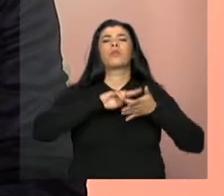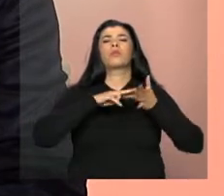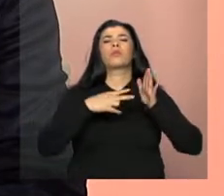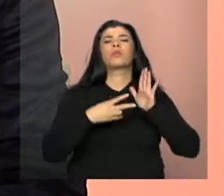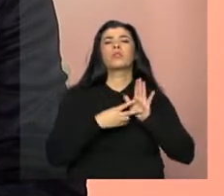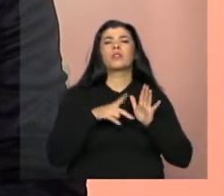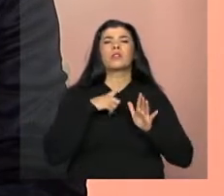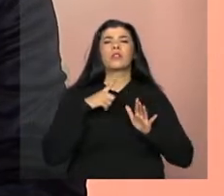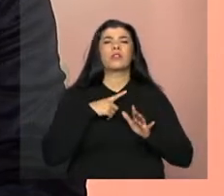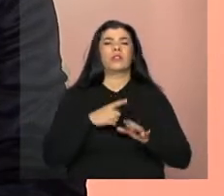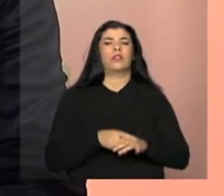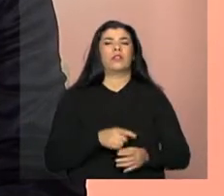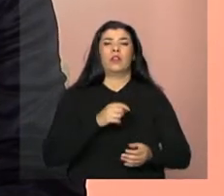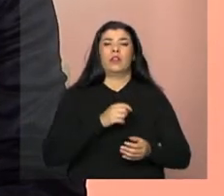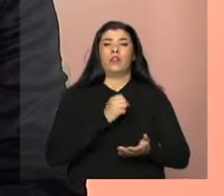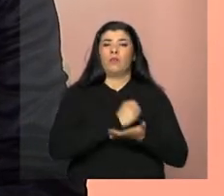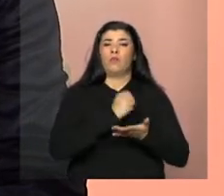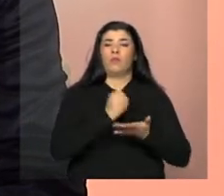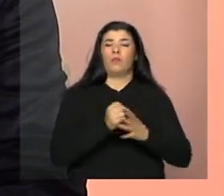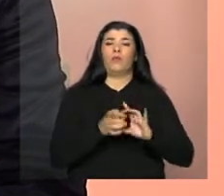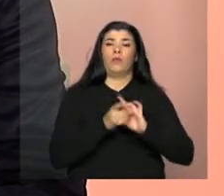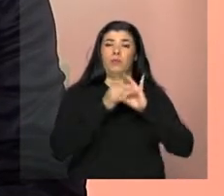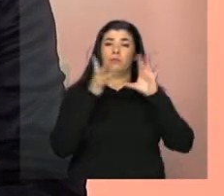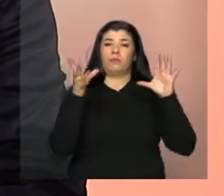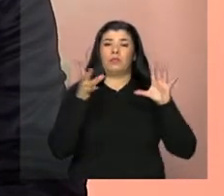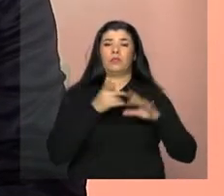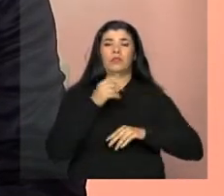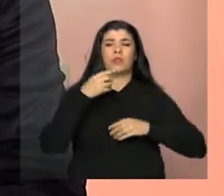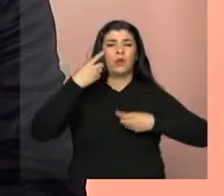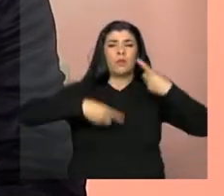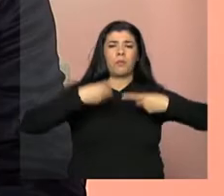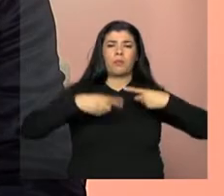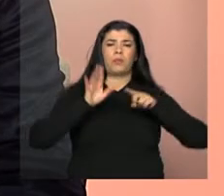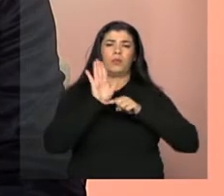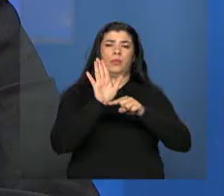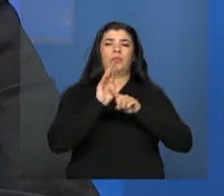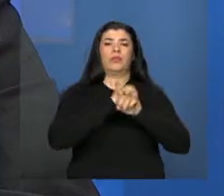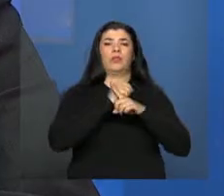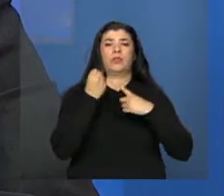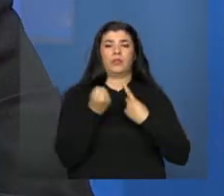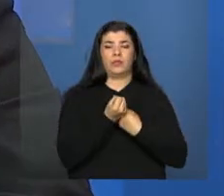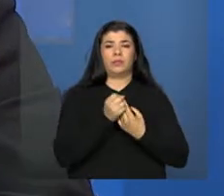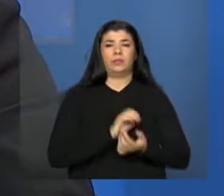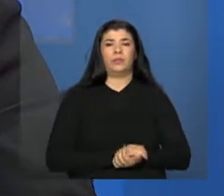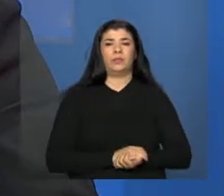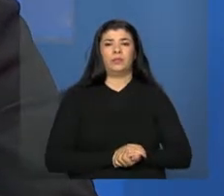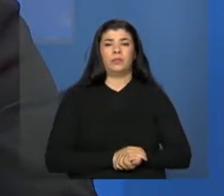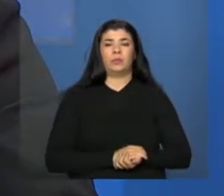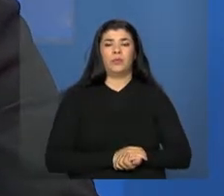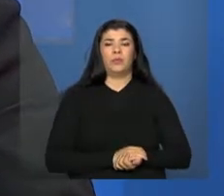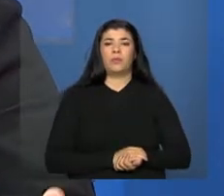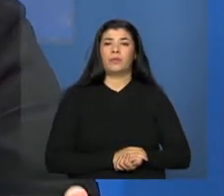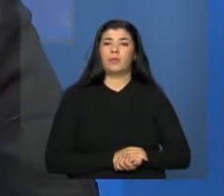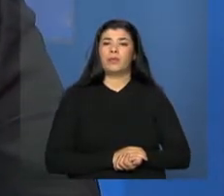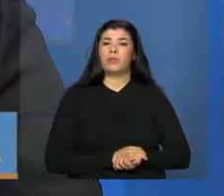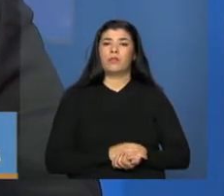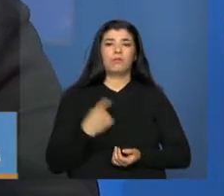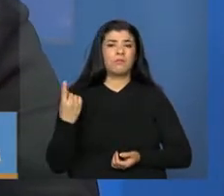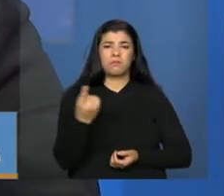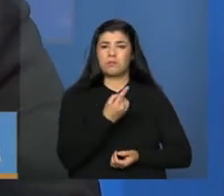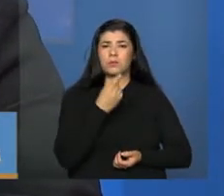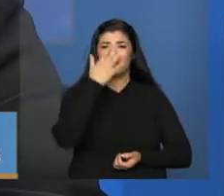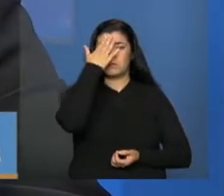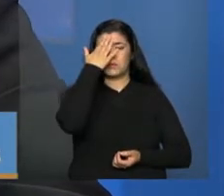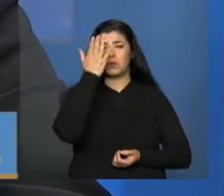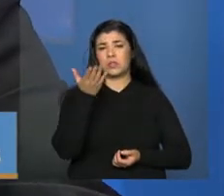dessa autorização para a política de assistência social? Olha, como você, todo mundo sabe que,